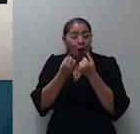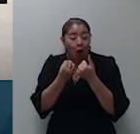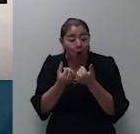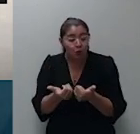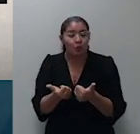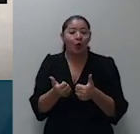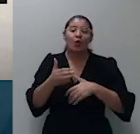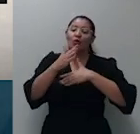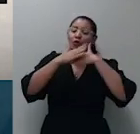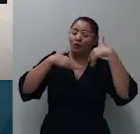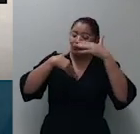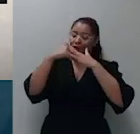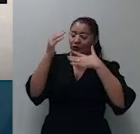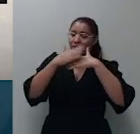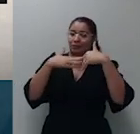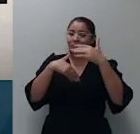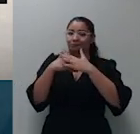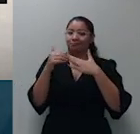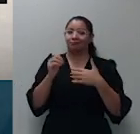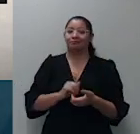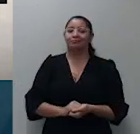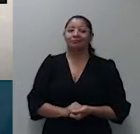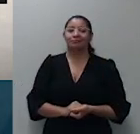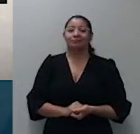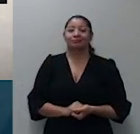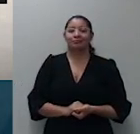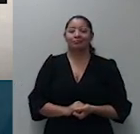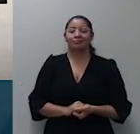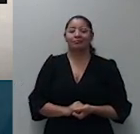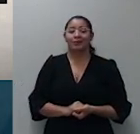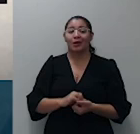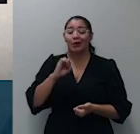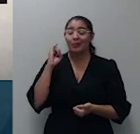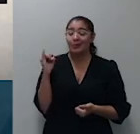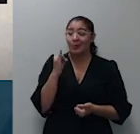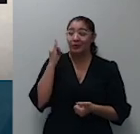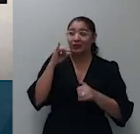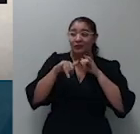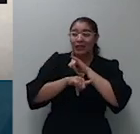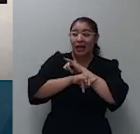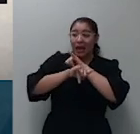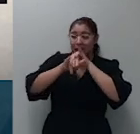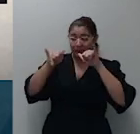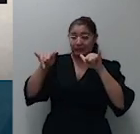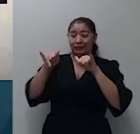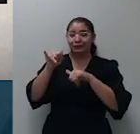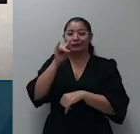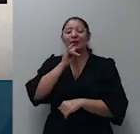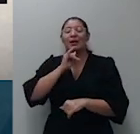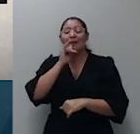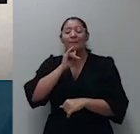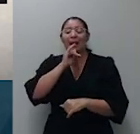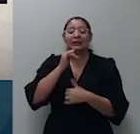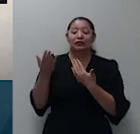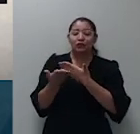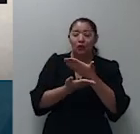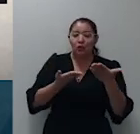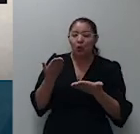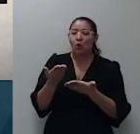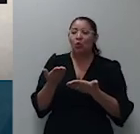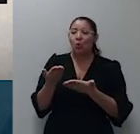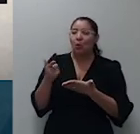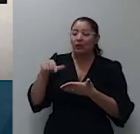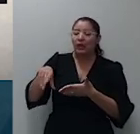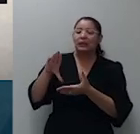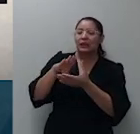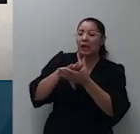prossigo importante mencionar ainda que por tratar-se de parte integrante do Estado civil das pessoas não pode ser